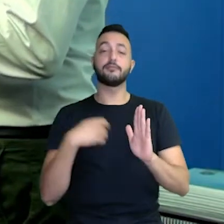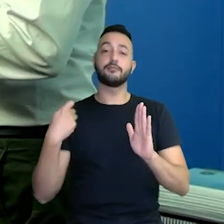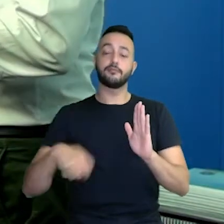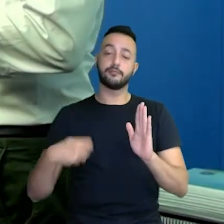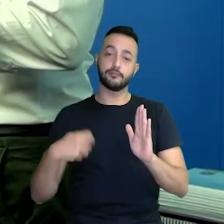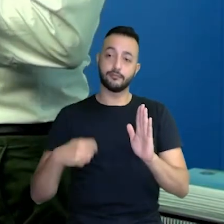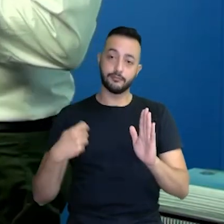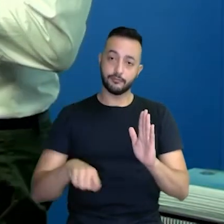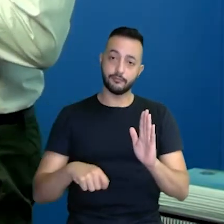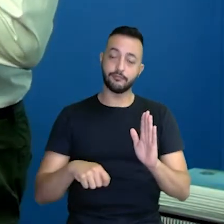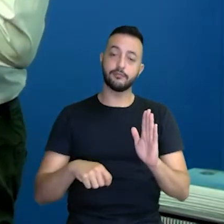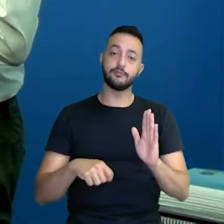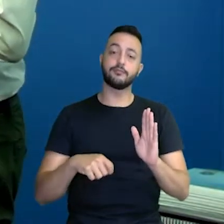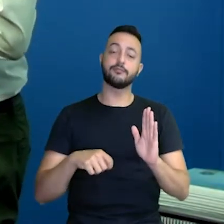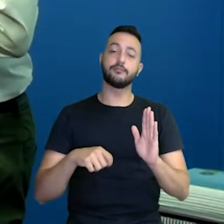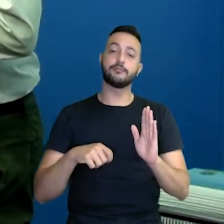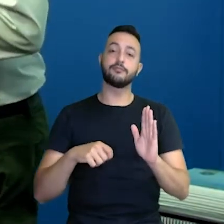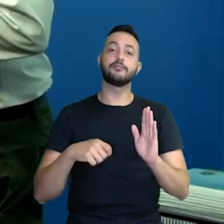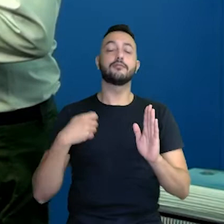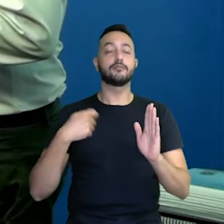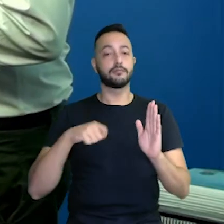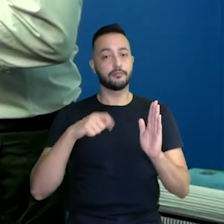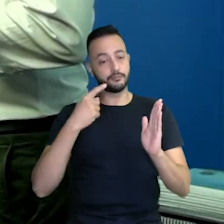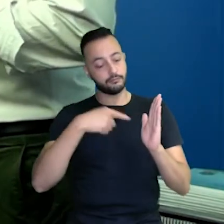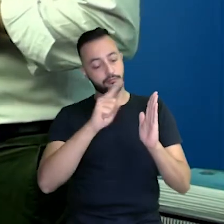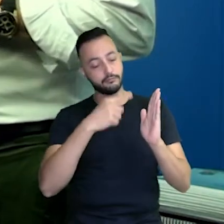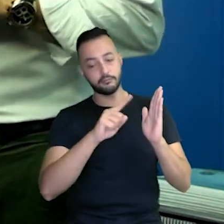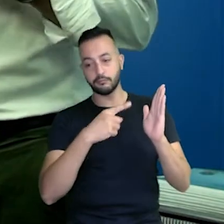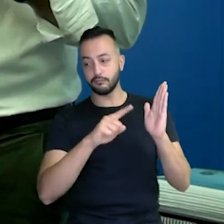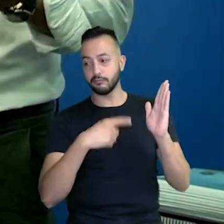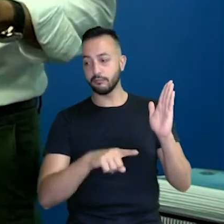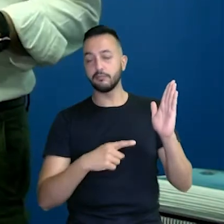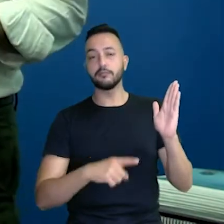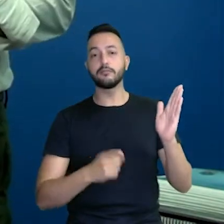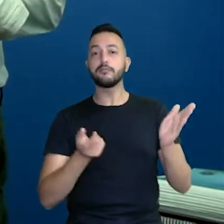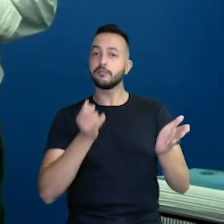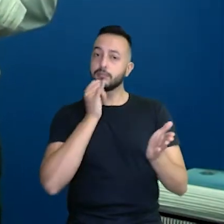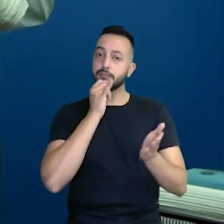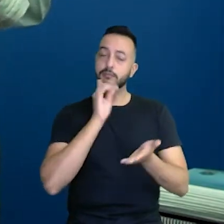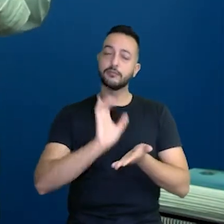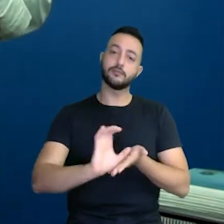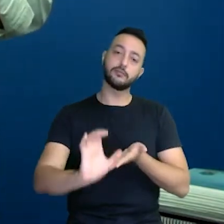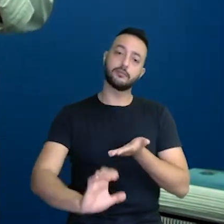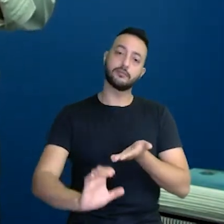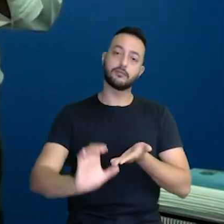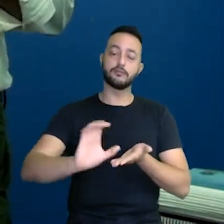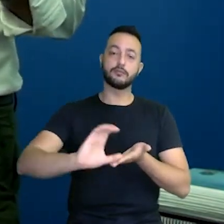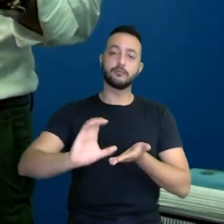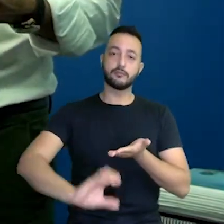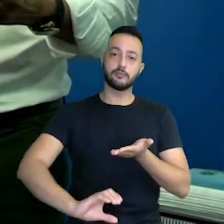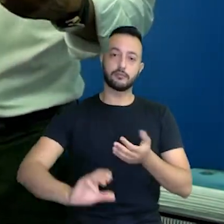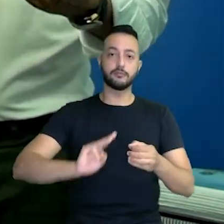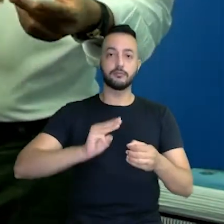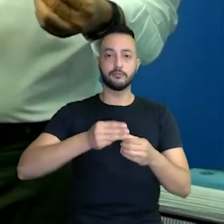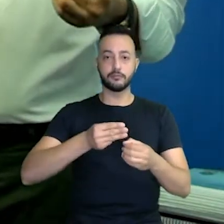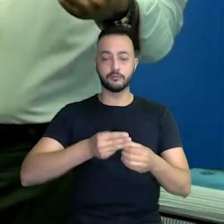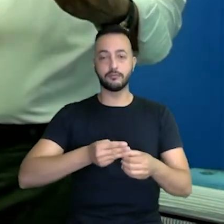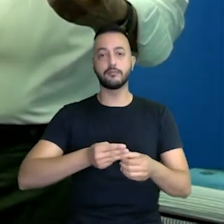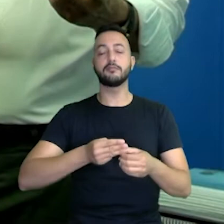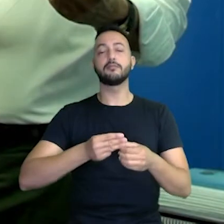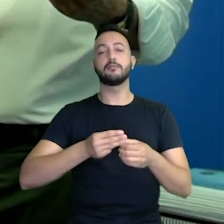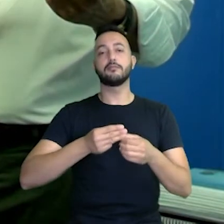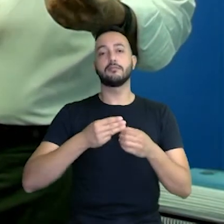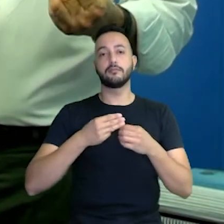ser, teve que ser revisto aí, por exemplo, o Conselho, o Conselho Municipal